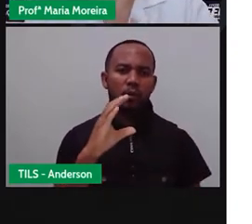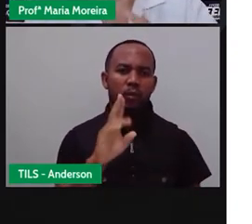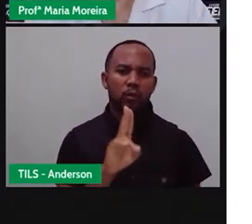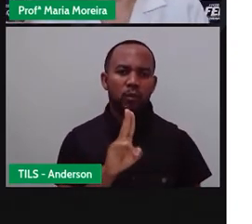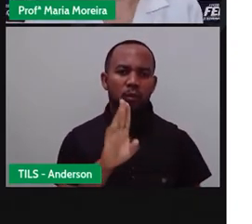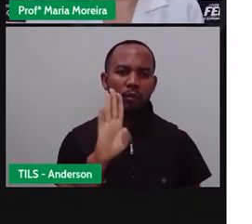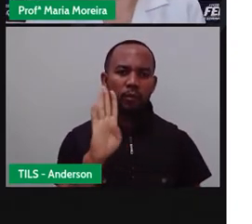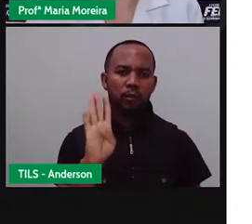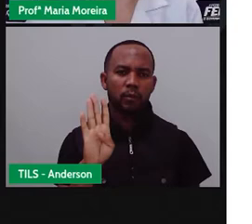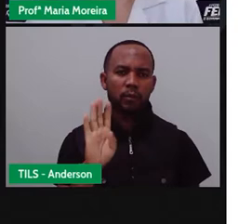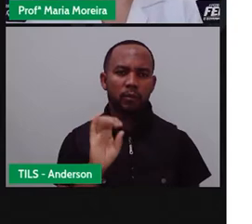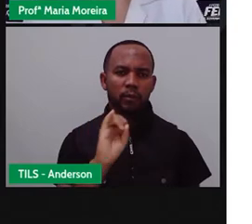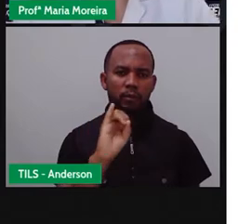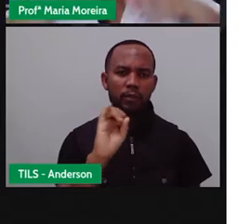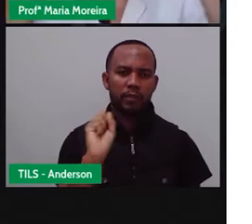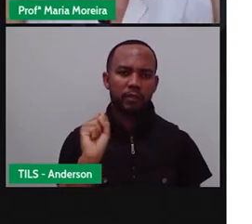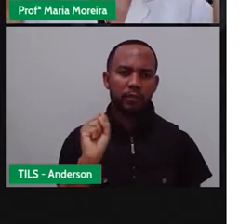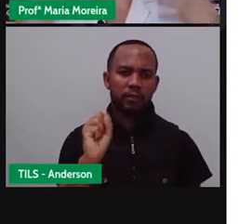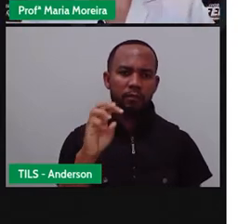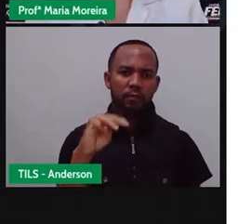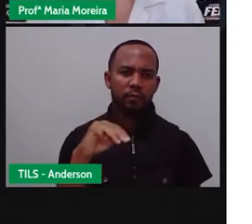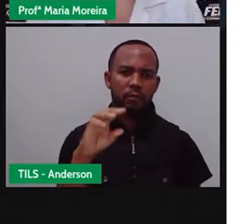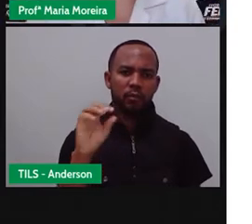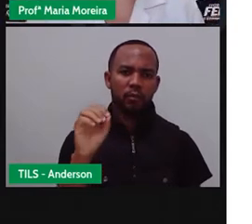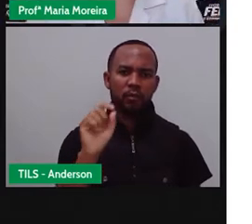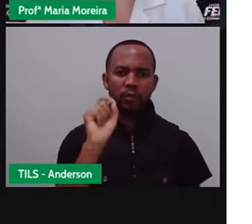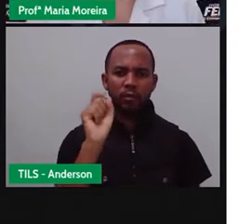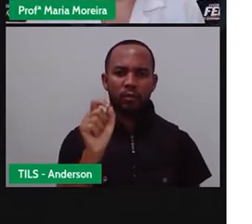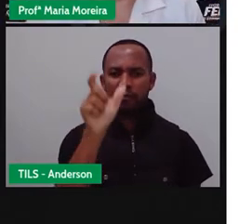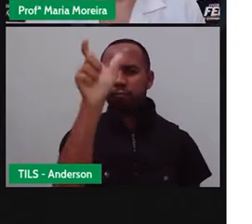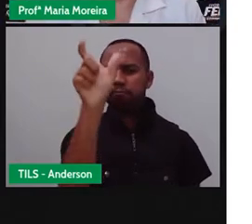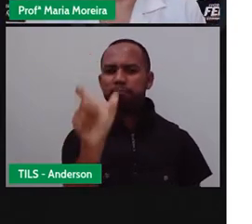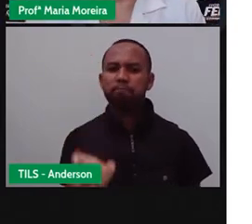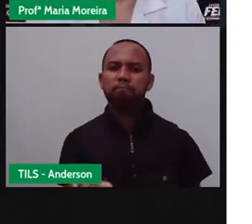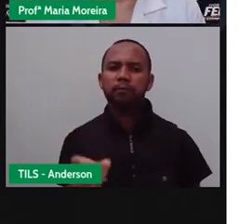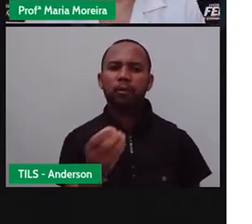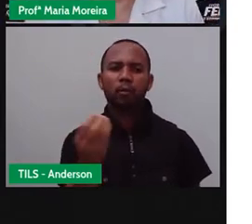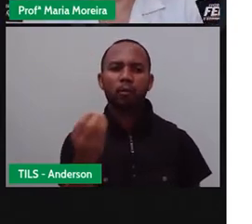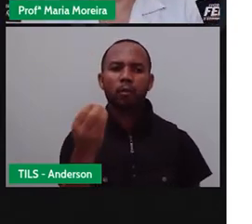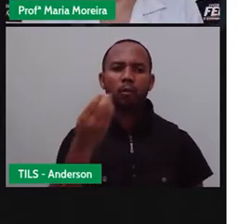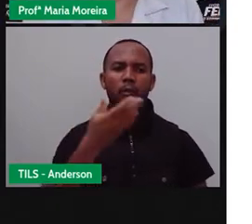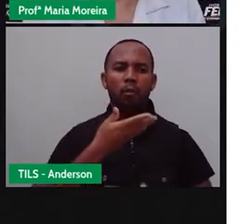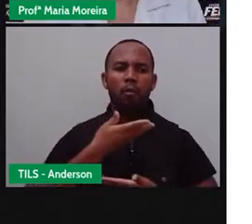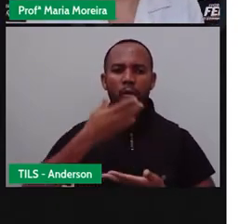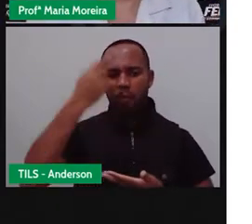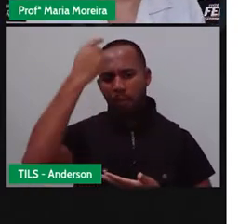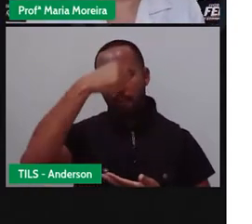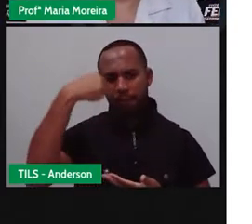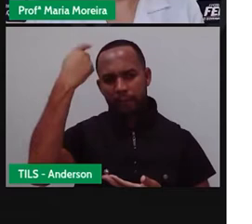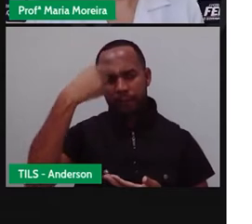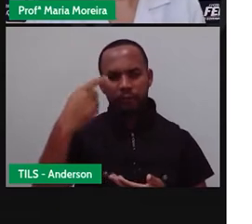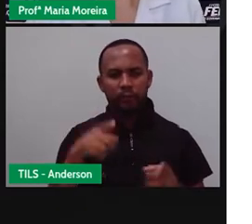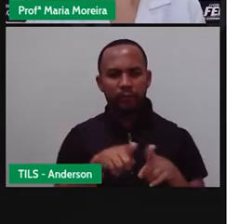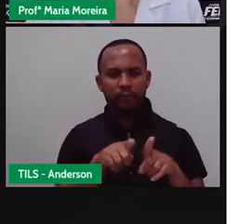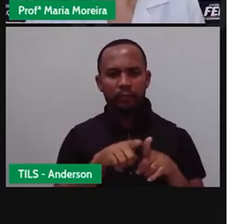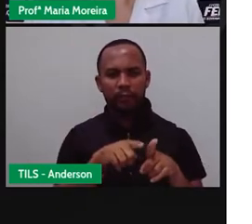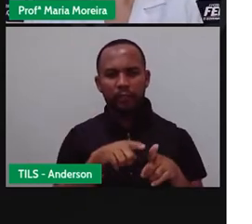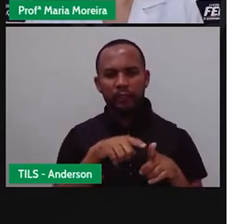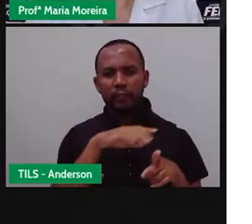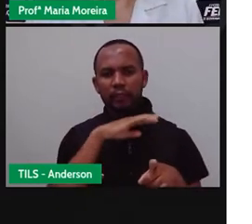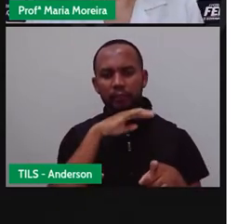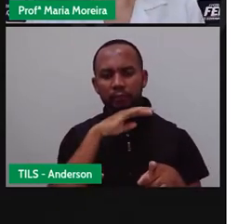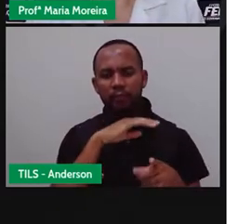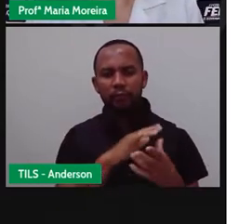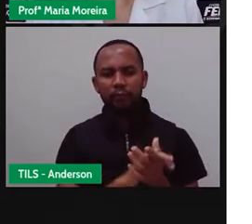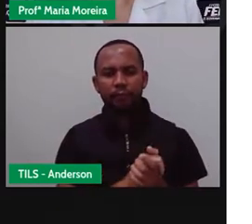deformação da anatomia, que é a representação exata aí do corpo humano ou do animal. Bom, da